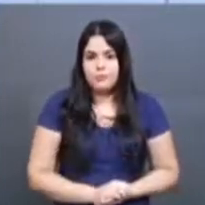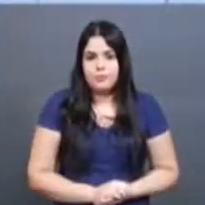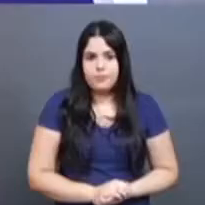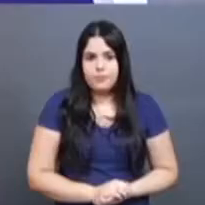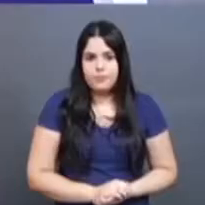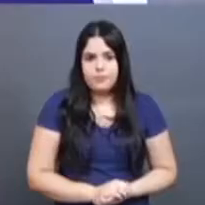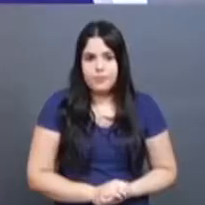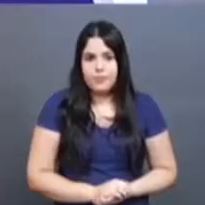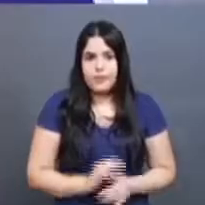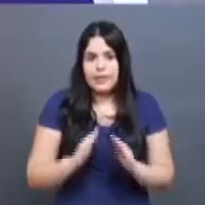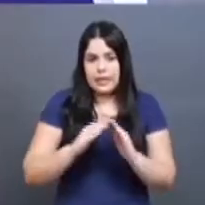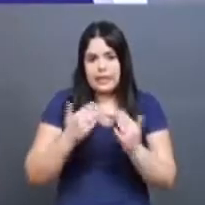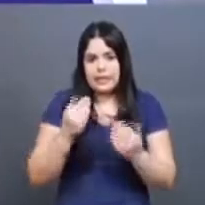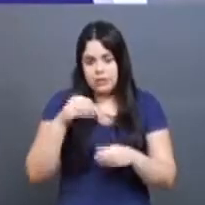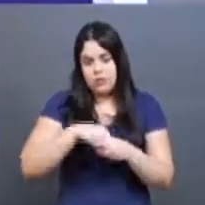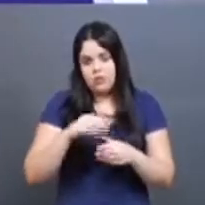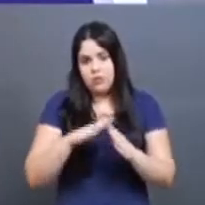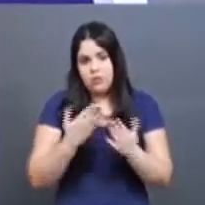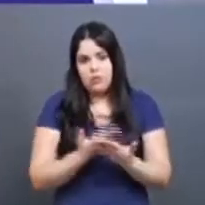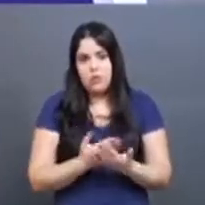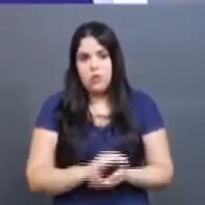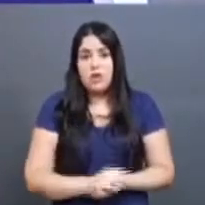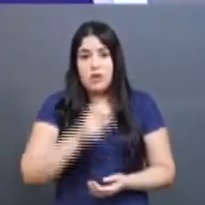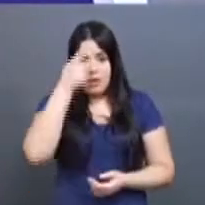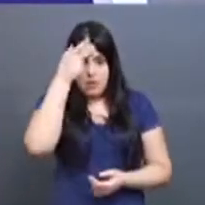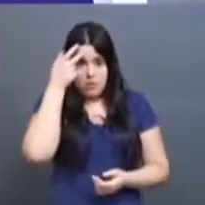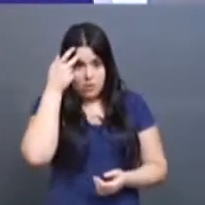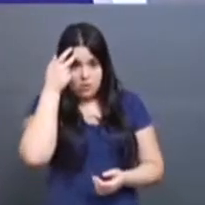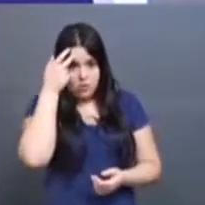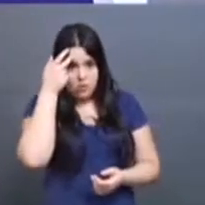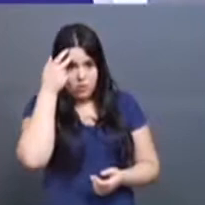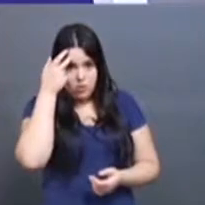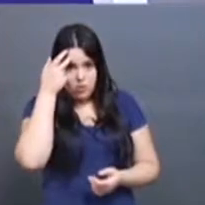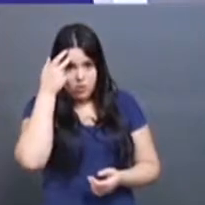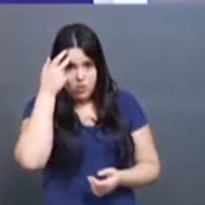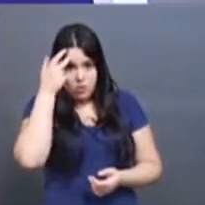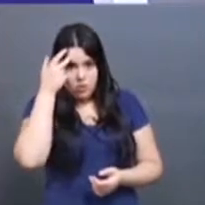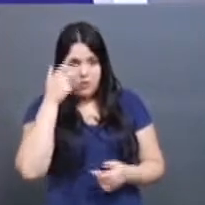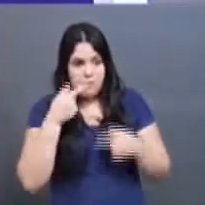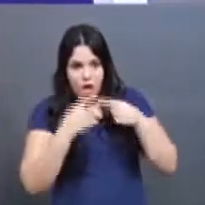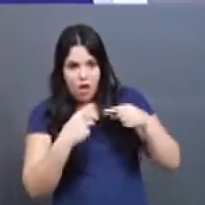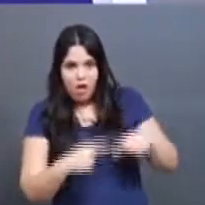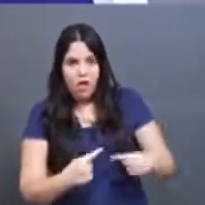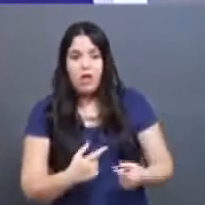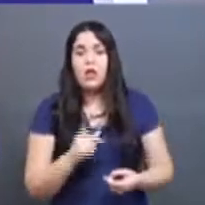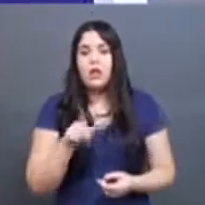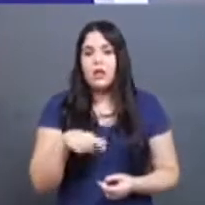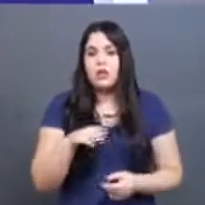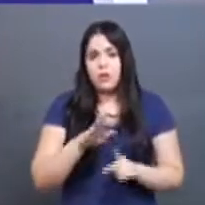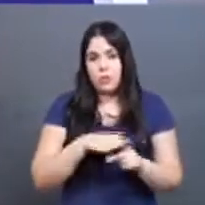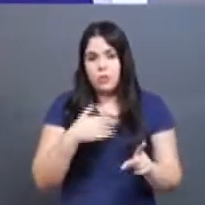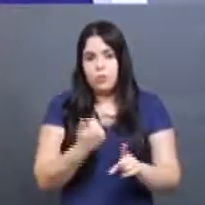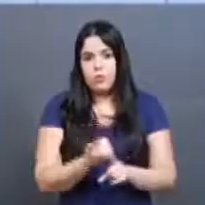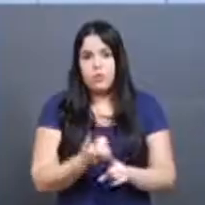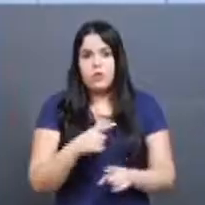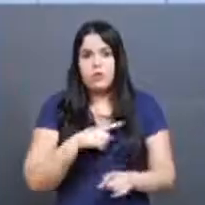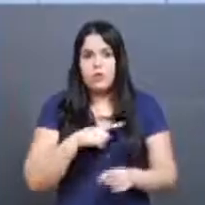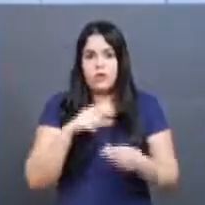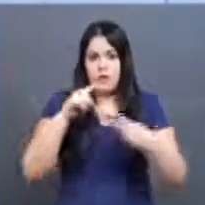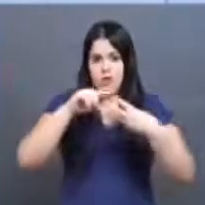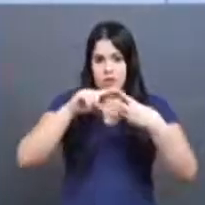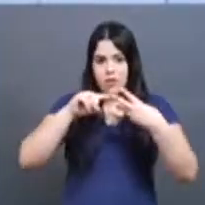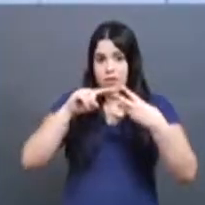acontece no ambiente escolar. E o agressor é aquela pessoa, porque no bullying a gente identifica três